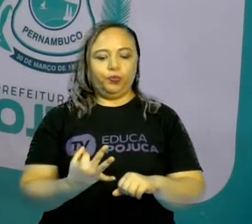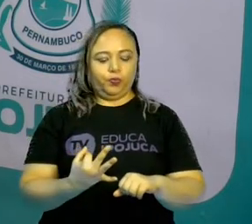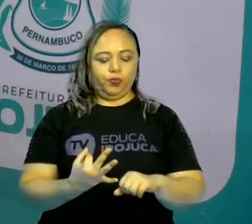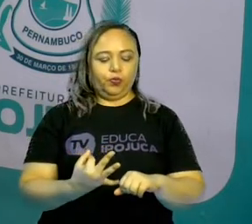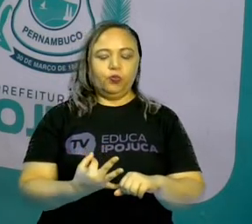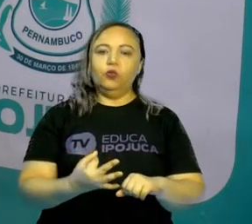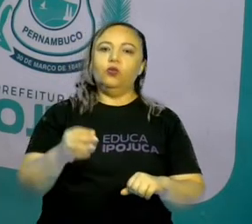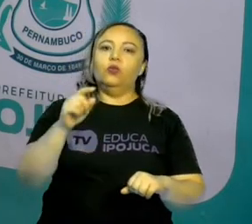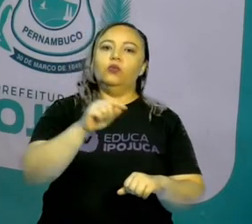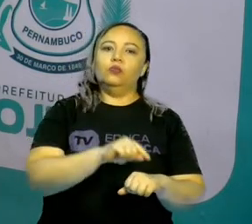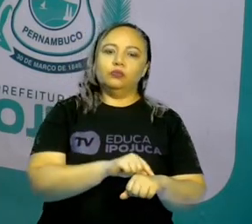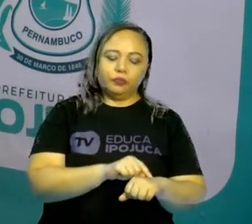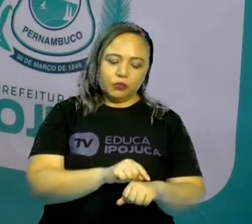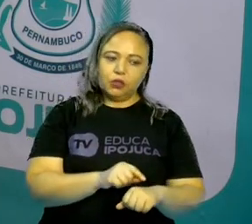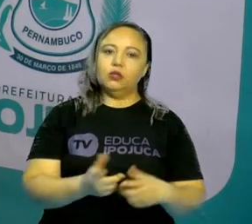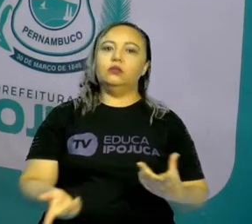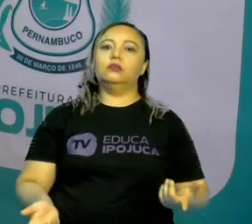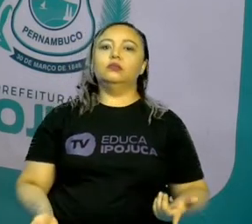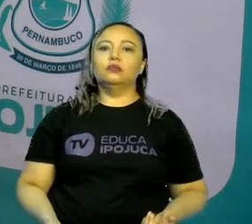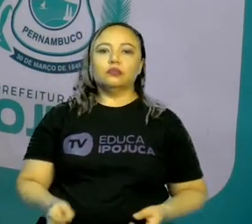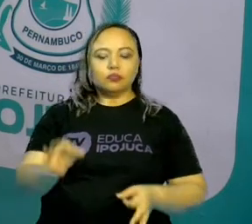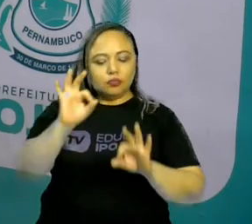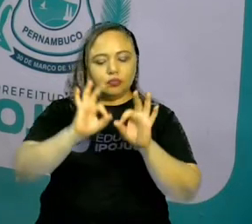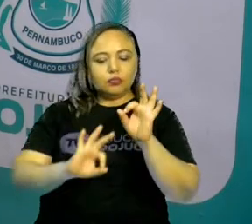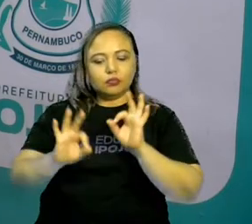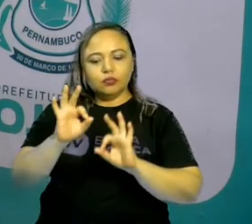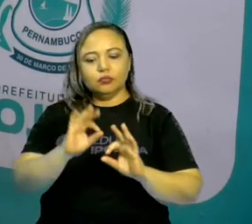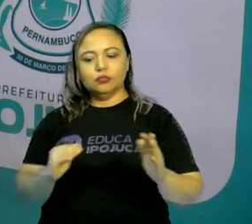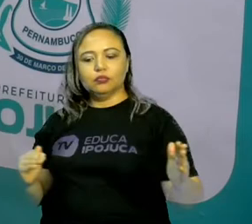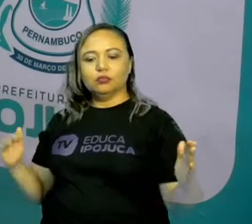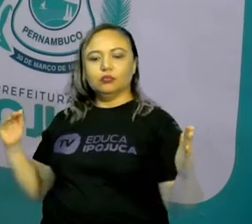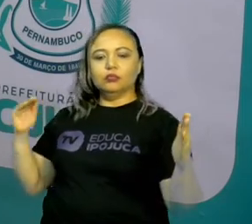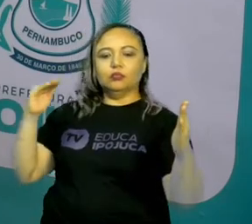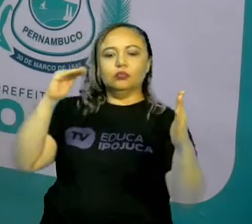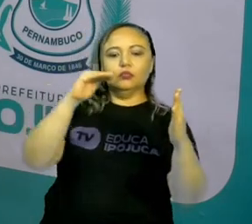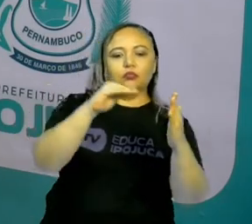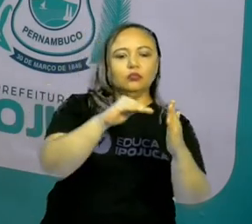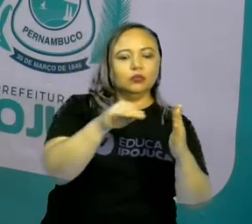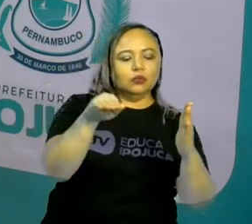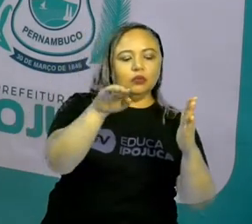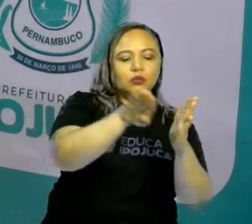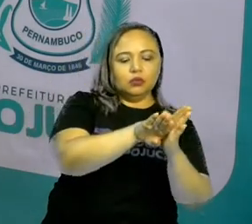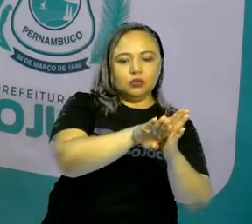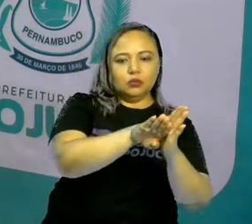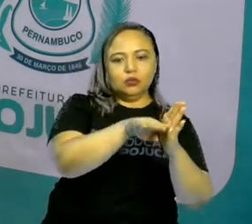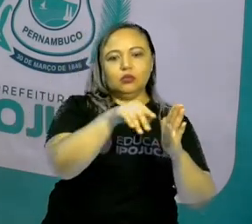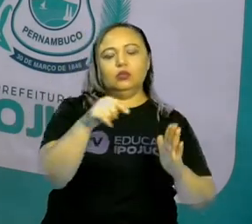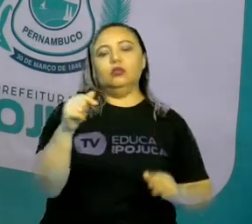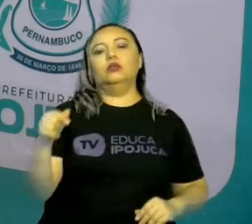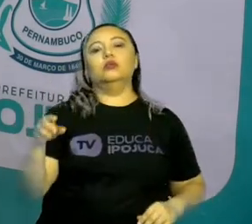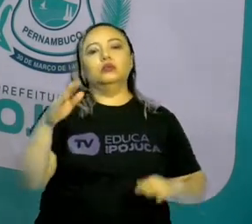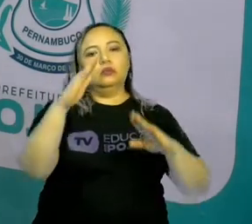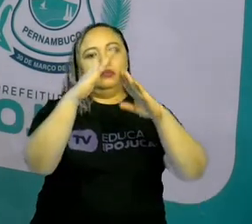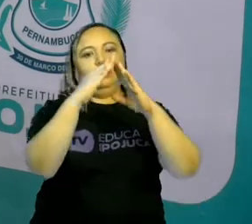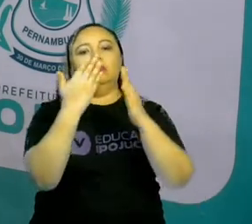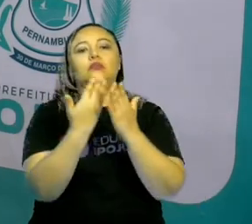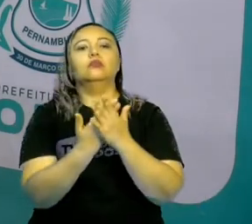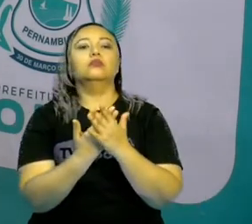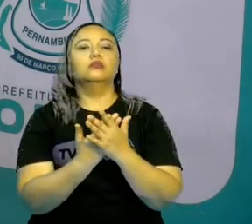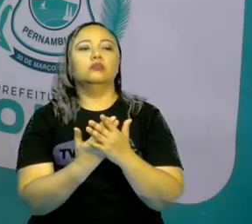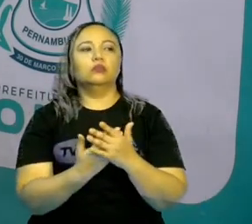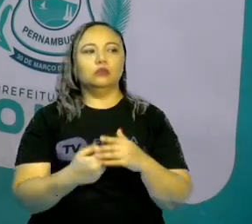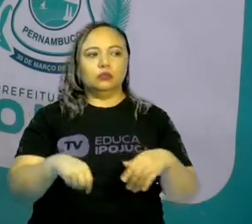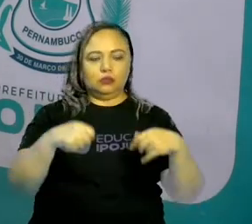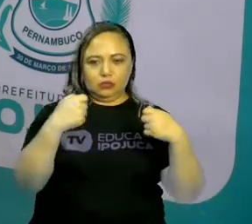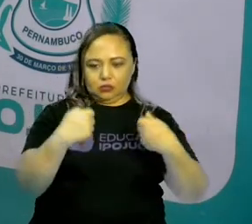eu me acordo, que eu coloquei o celular para despertar, até eu chegar na escola. Então, para